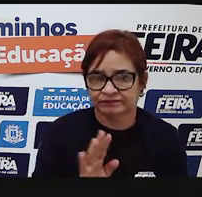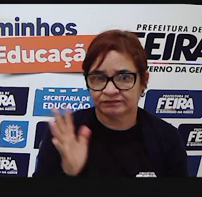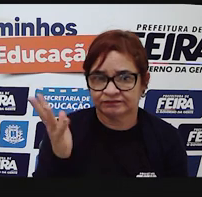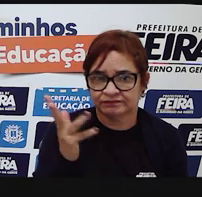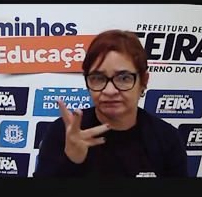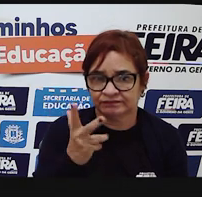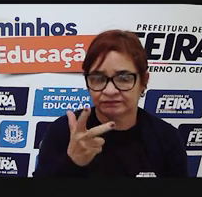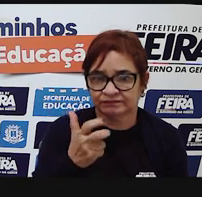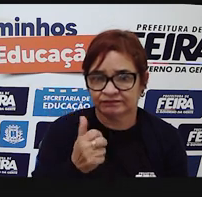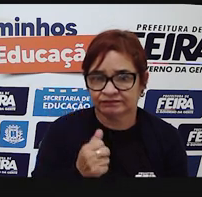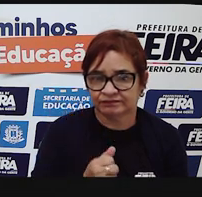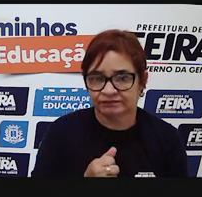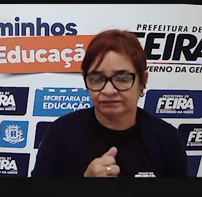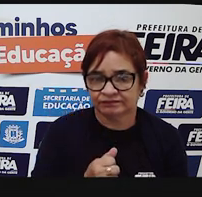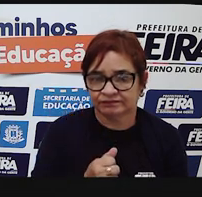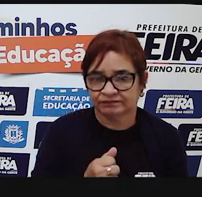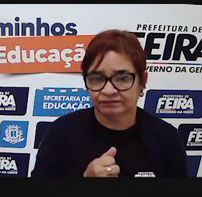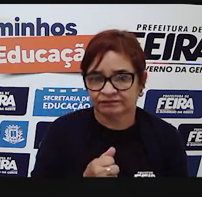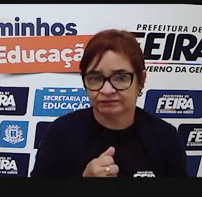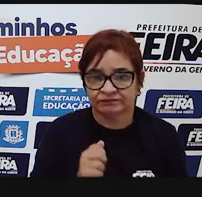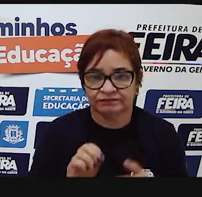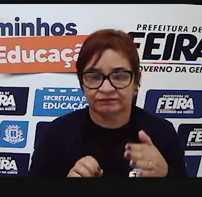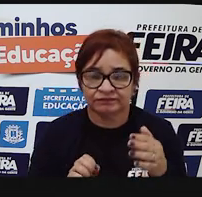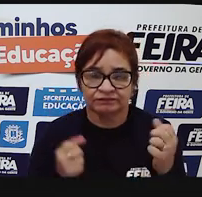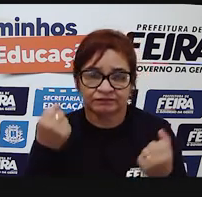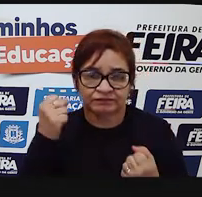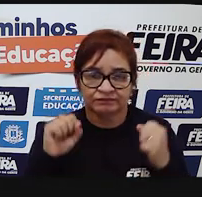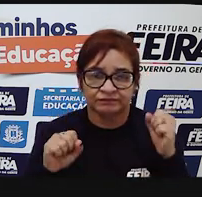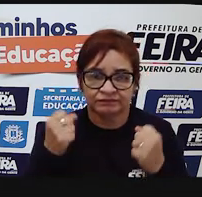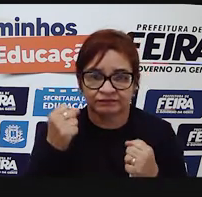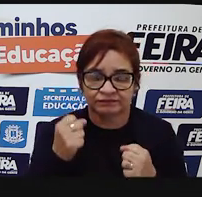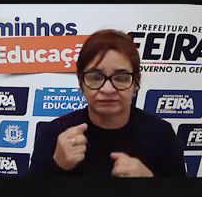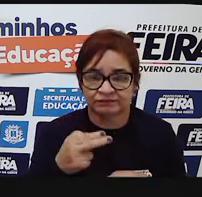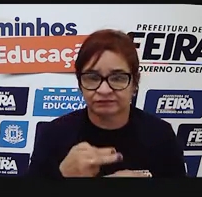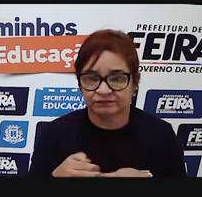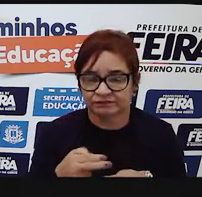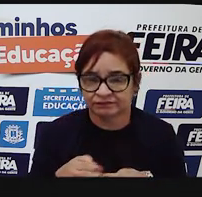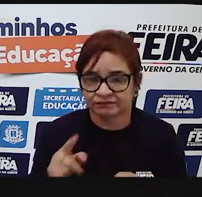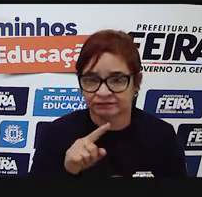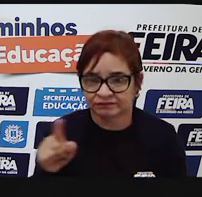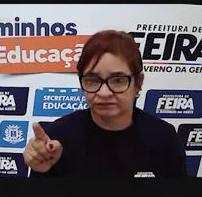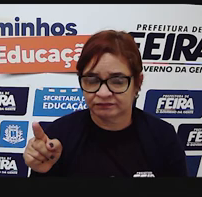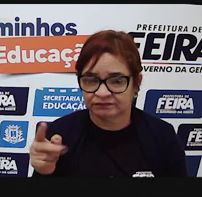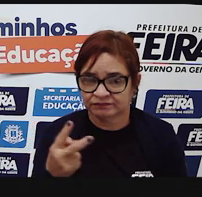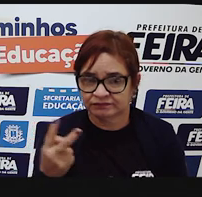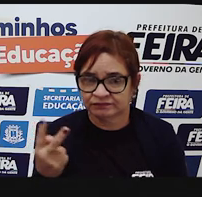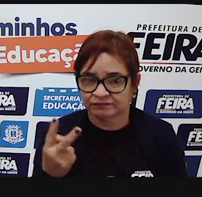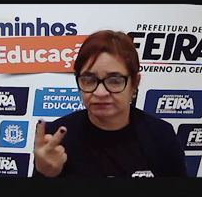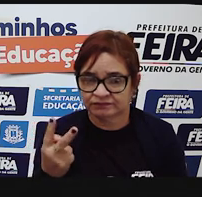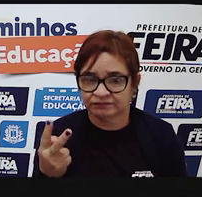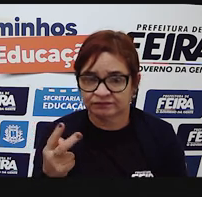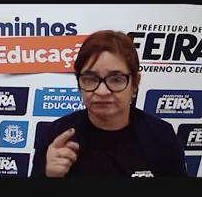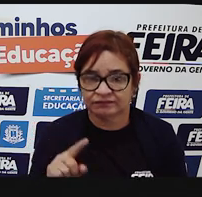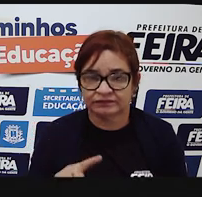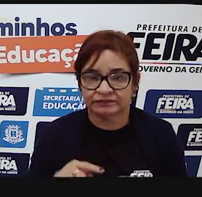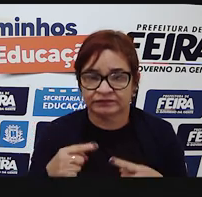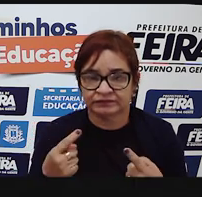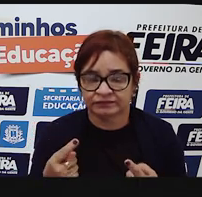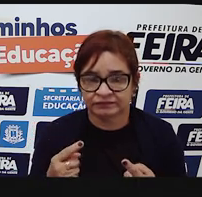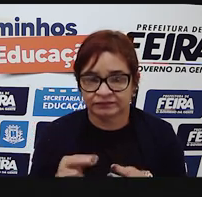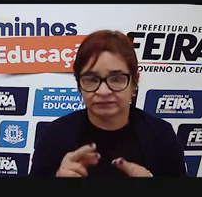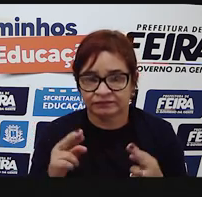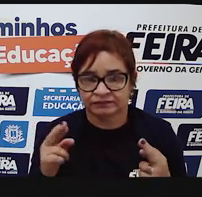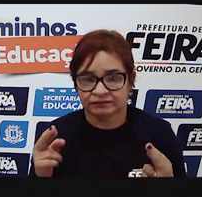Fabulosa Fábrica de Chocolates. Vejam que a imagem é a mesma, contudo, a mensagem